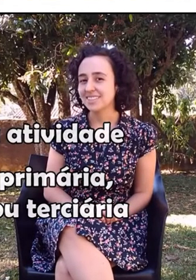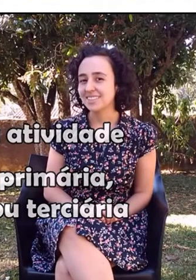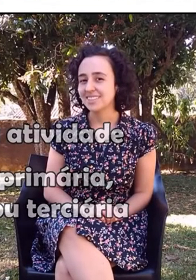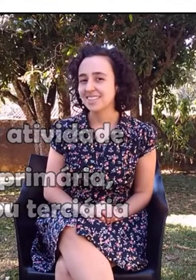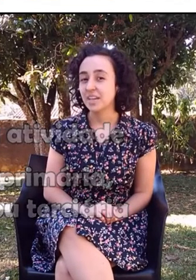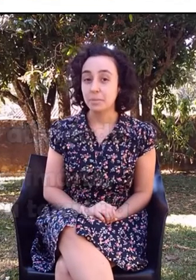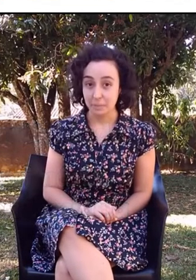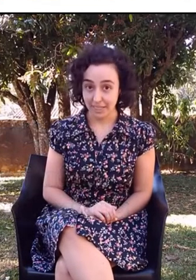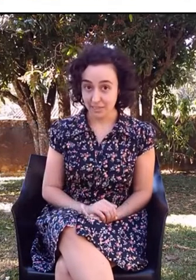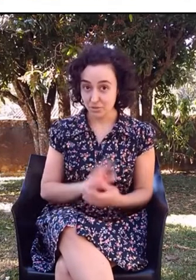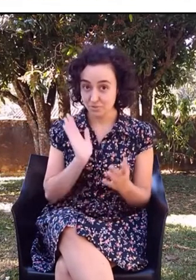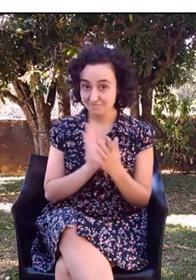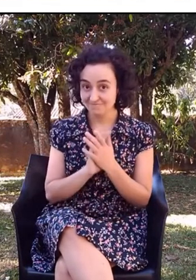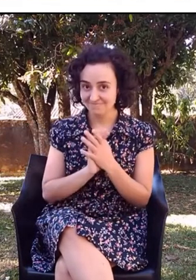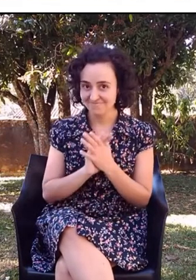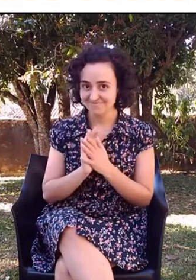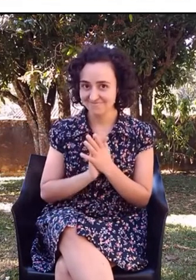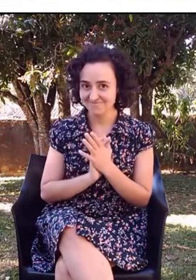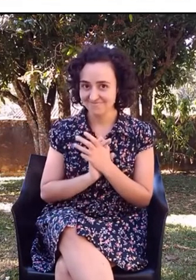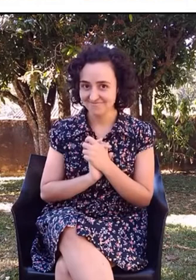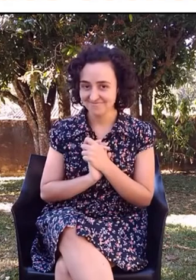resposta. Preparados?